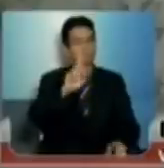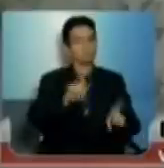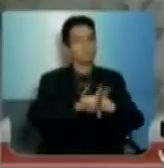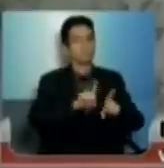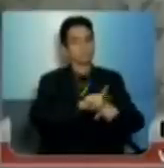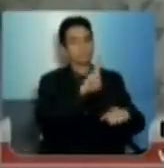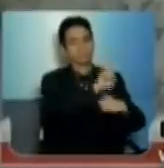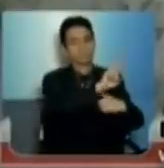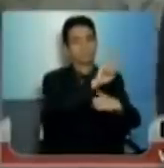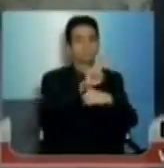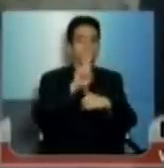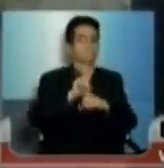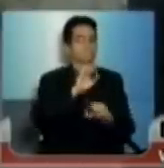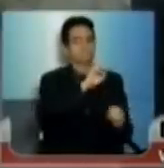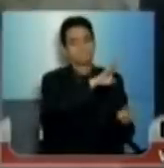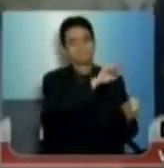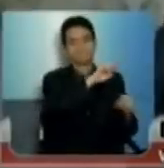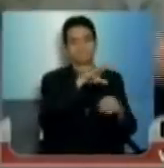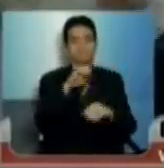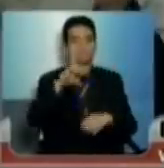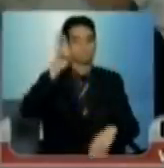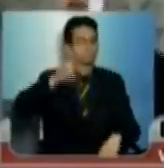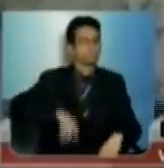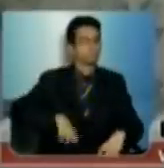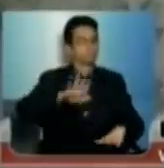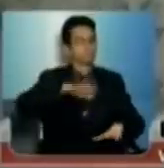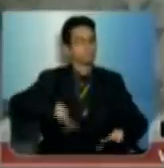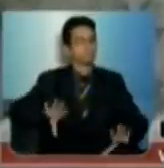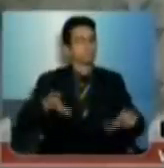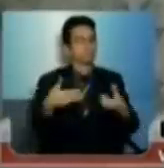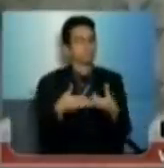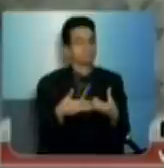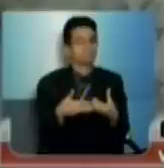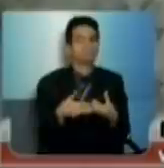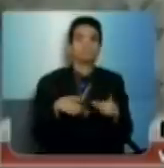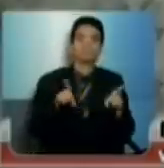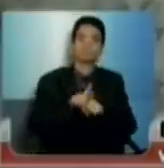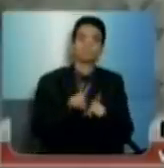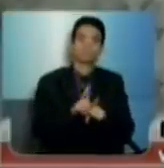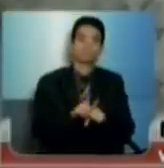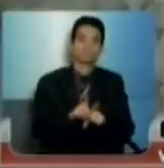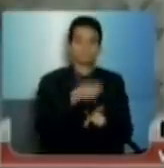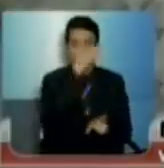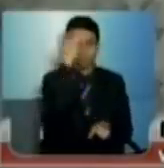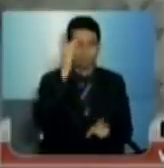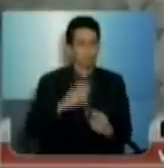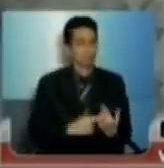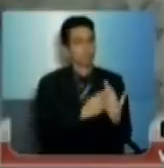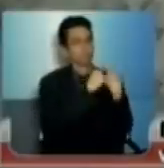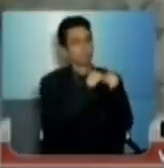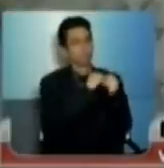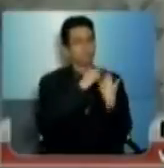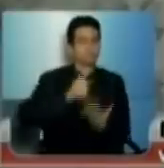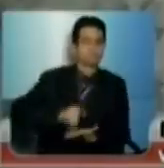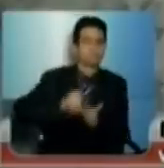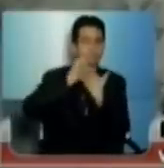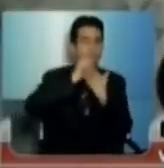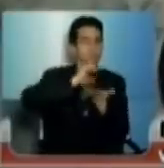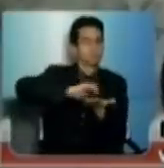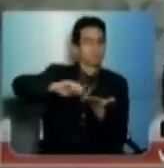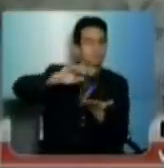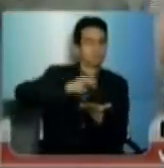supervisores de ensino e também para todo o pessoal do quadro de apoio, ao pessoal da